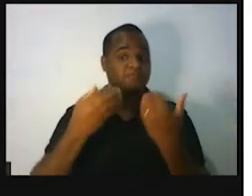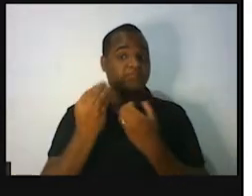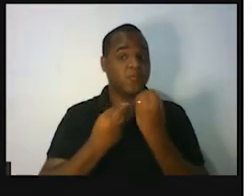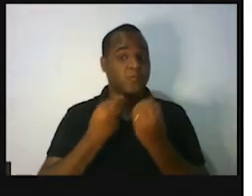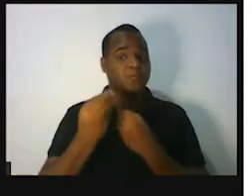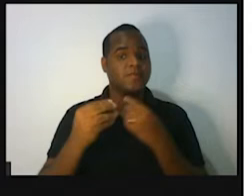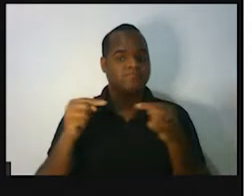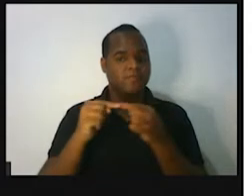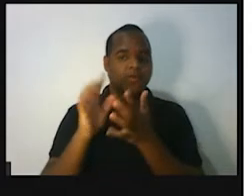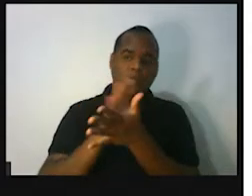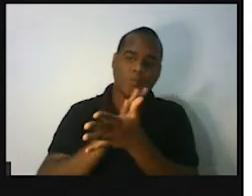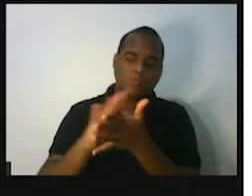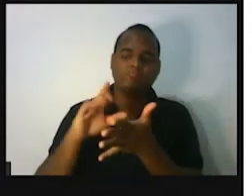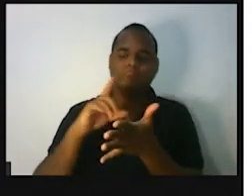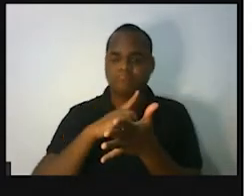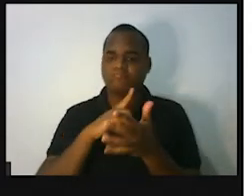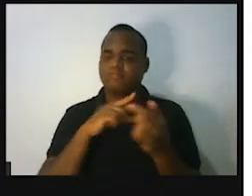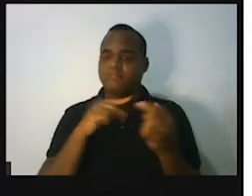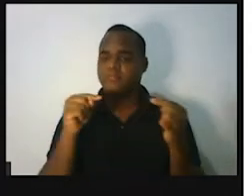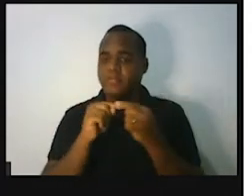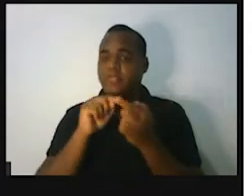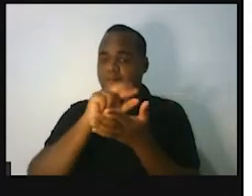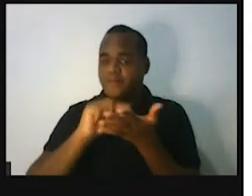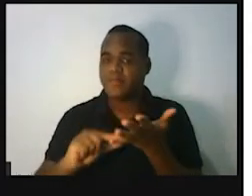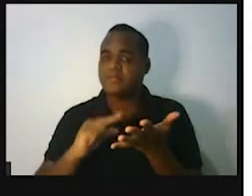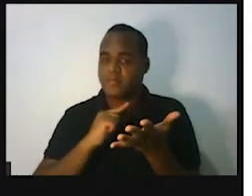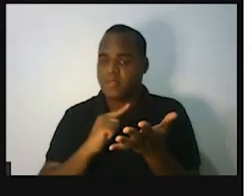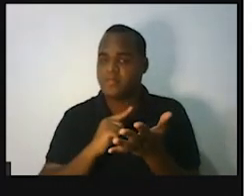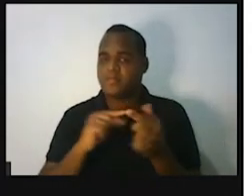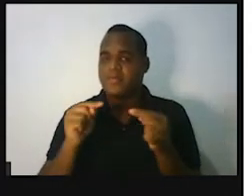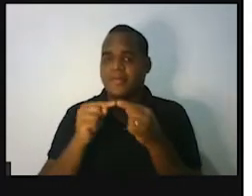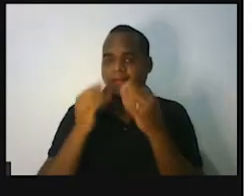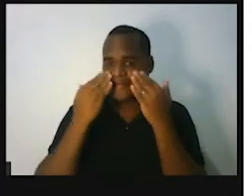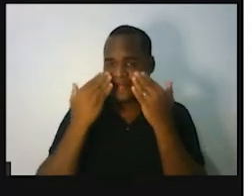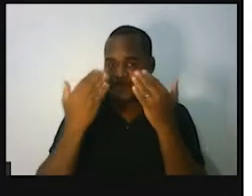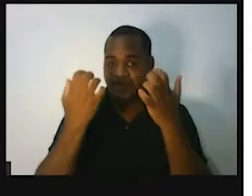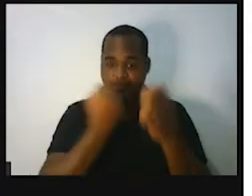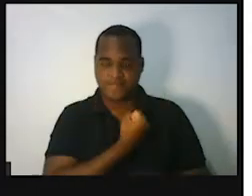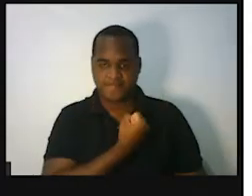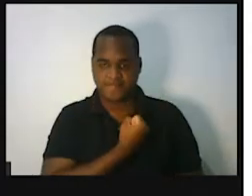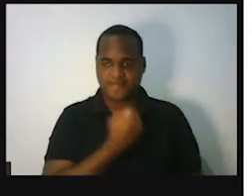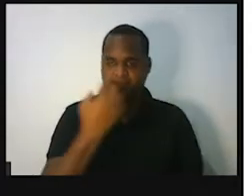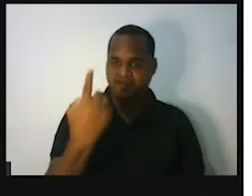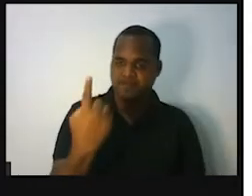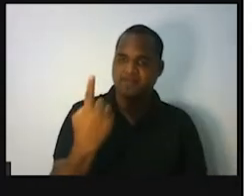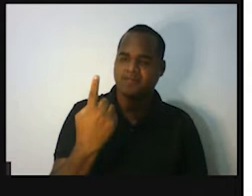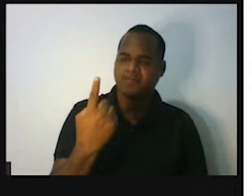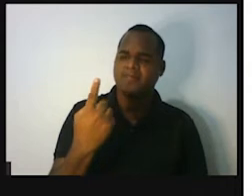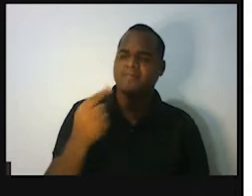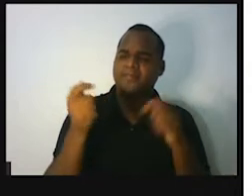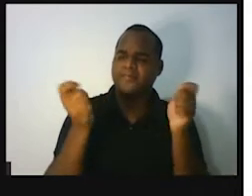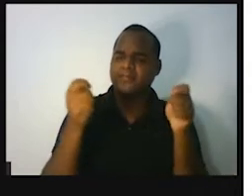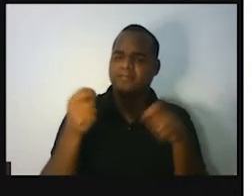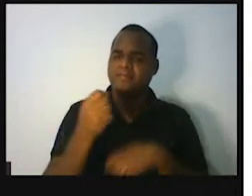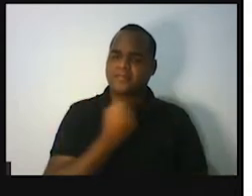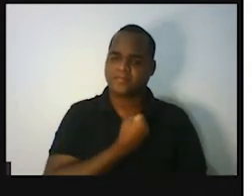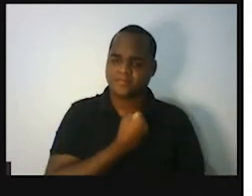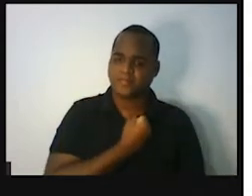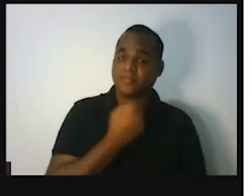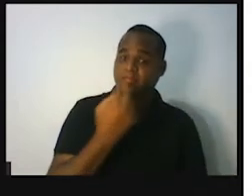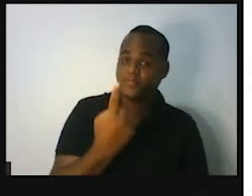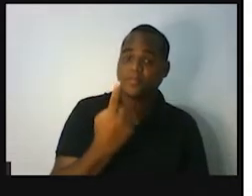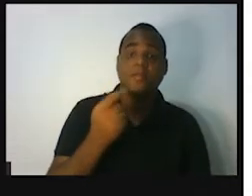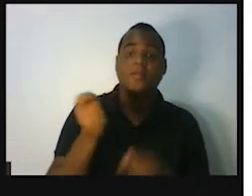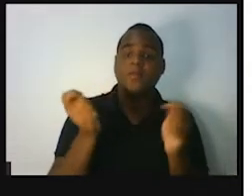coisinhas que foram vistas na aula de número um. Então nessa aula de número dois, nós vamos aprender,